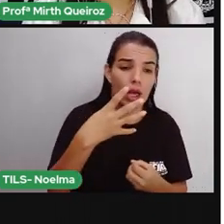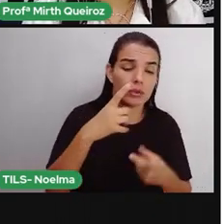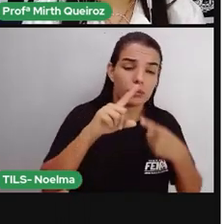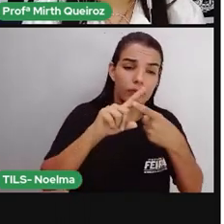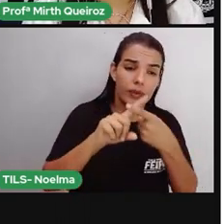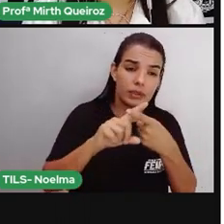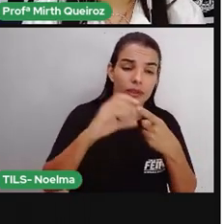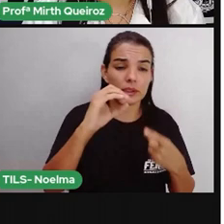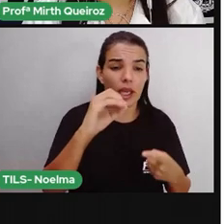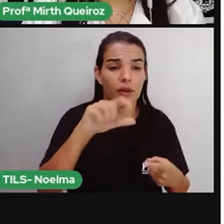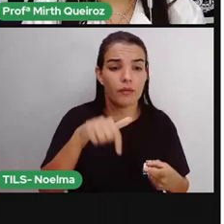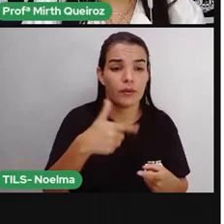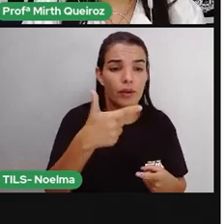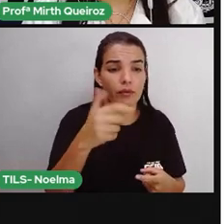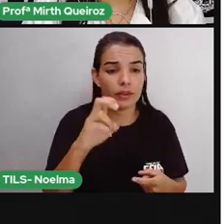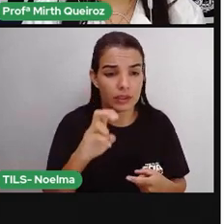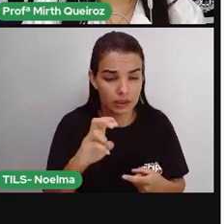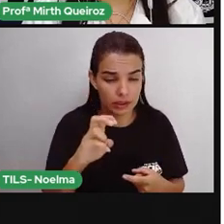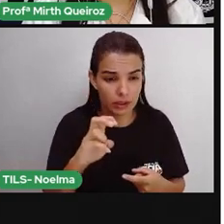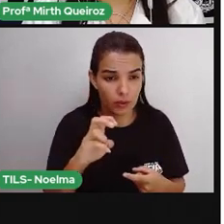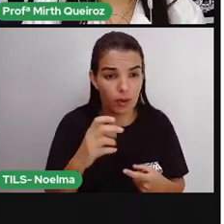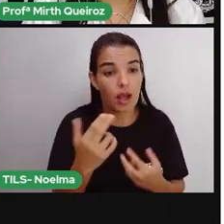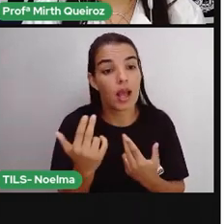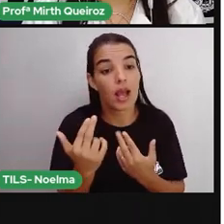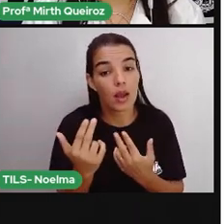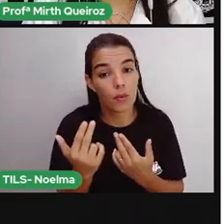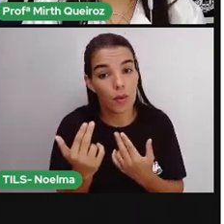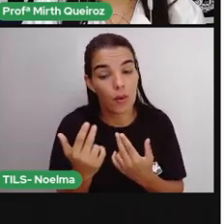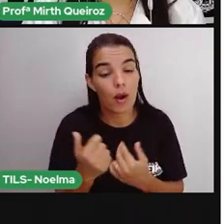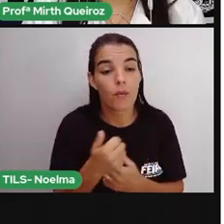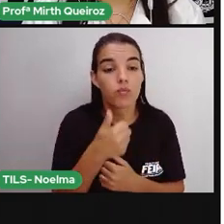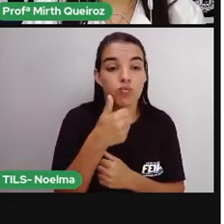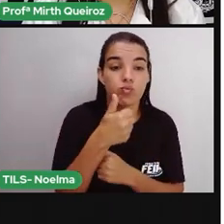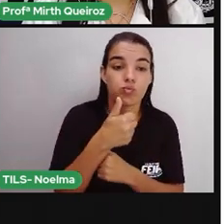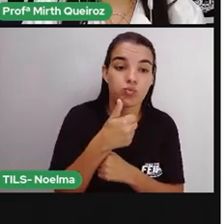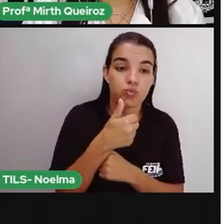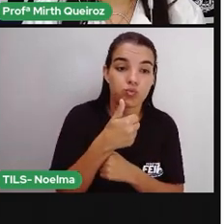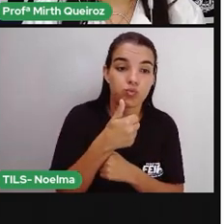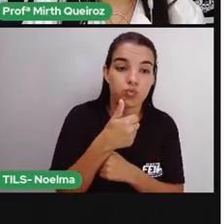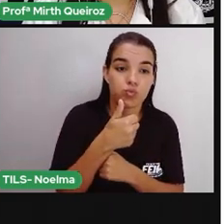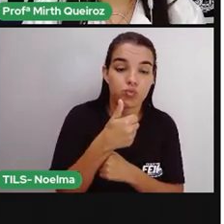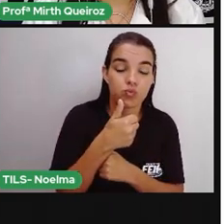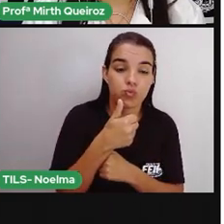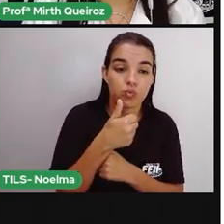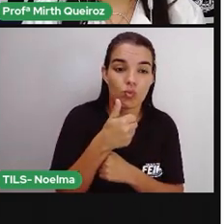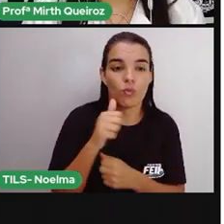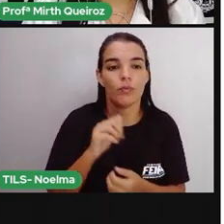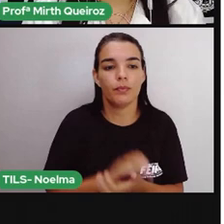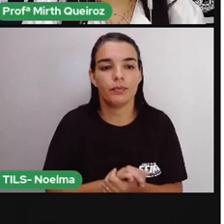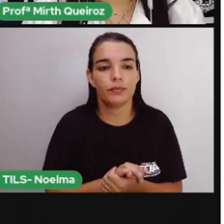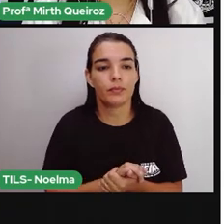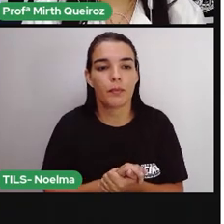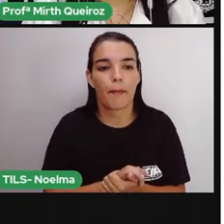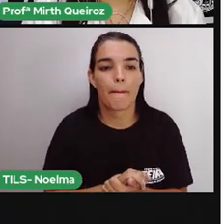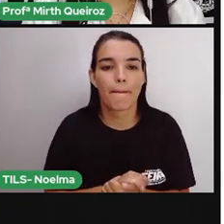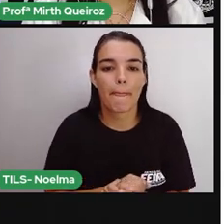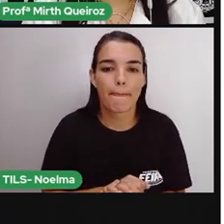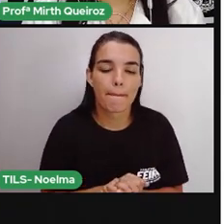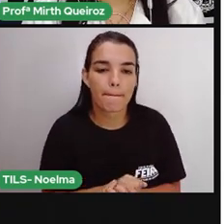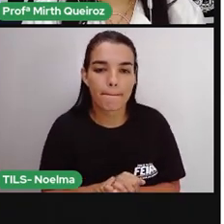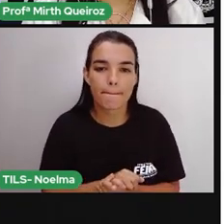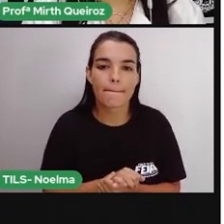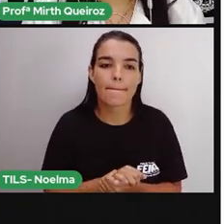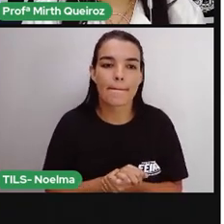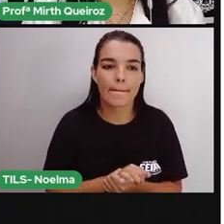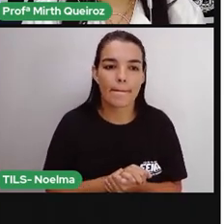vezes 0,25. 4 vezes 5, 20. Vão 2, fica o 0. 4